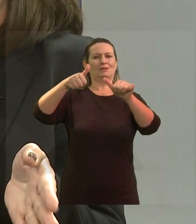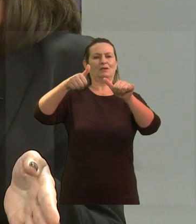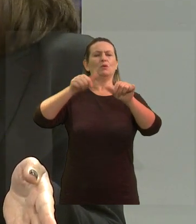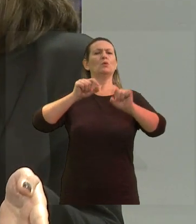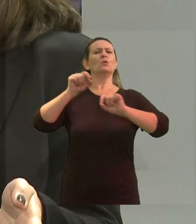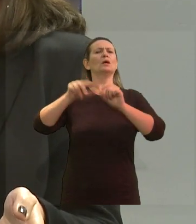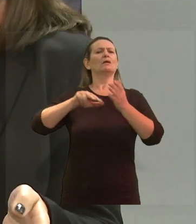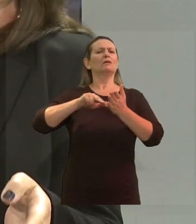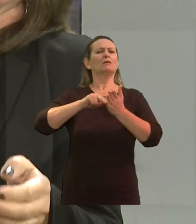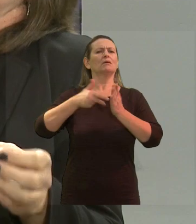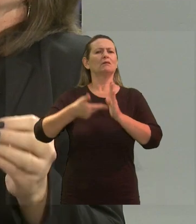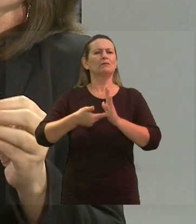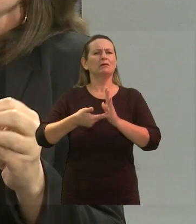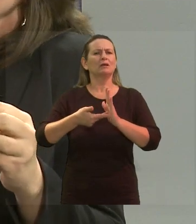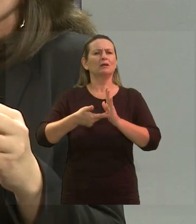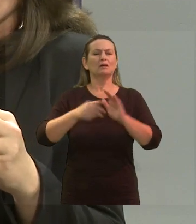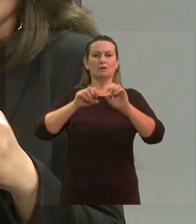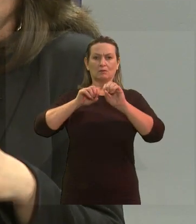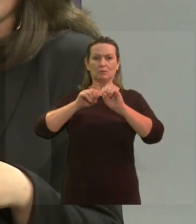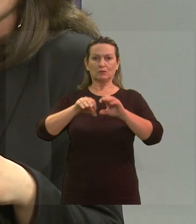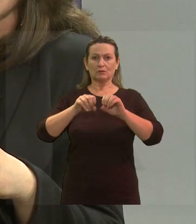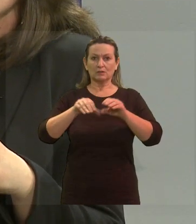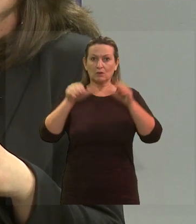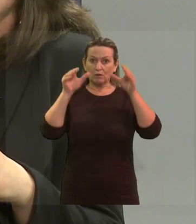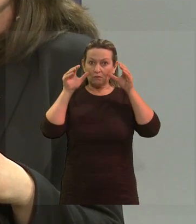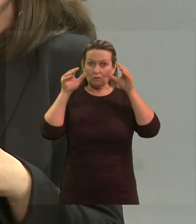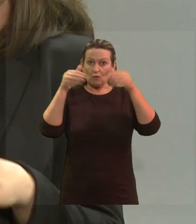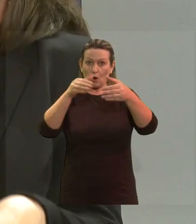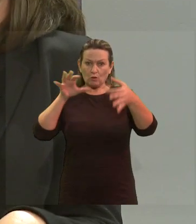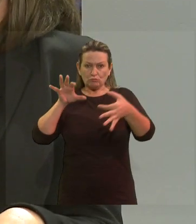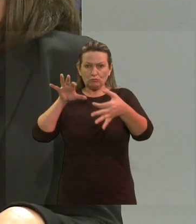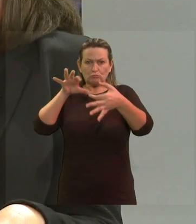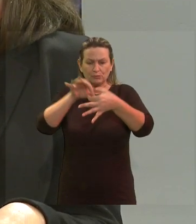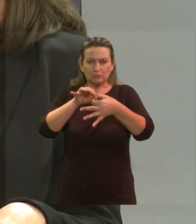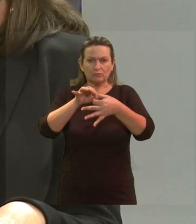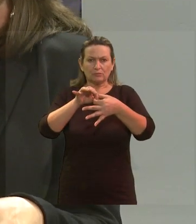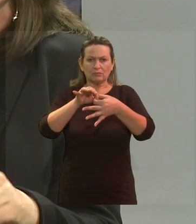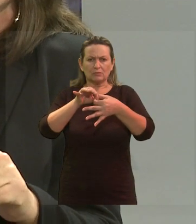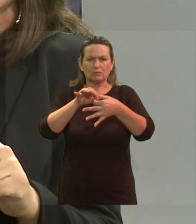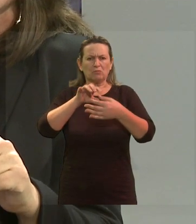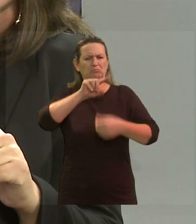seria o quê? Uma educação que se volte a questionar os padrões.